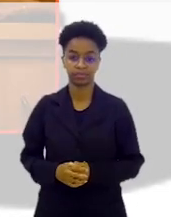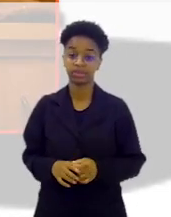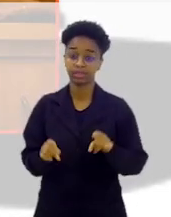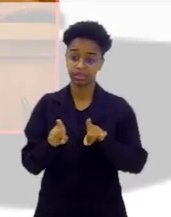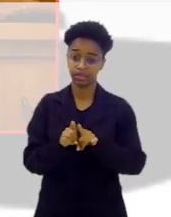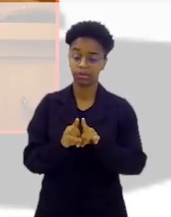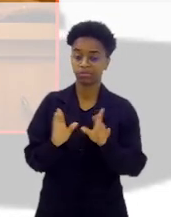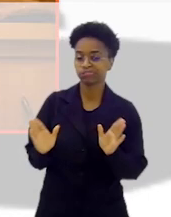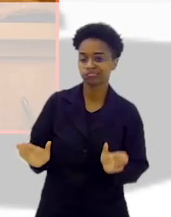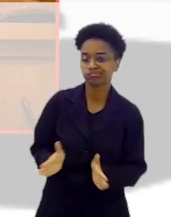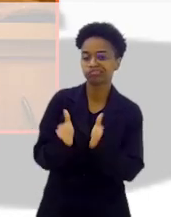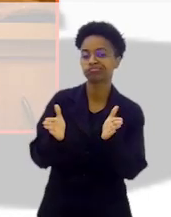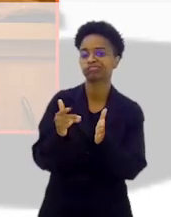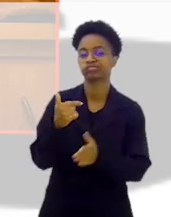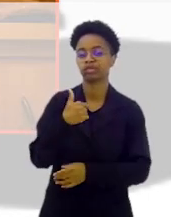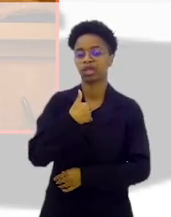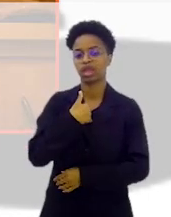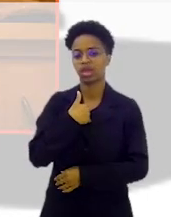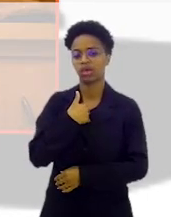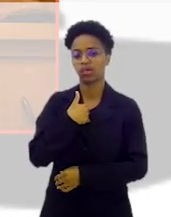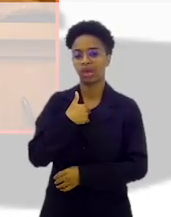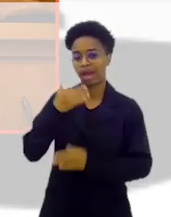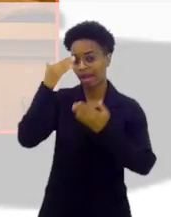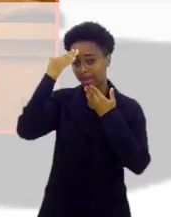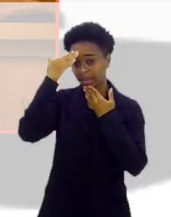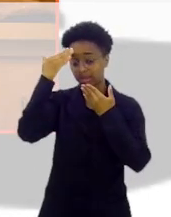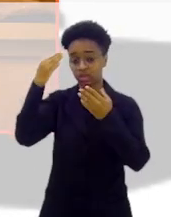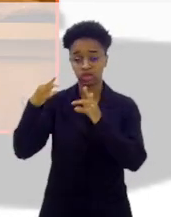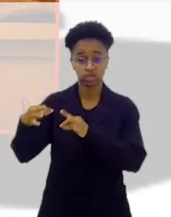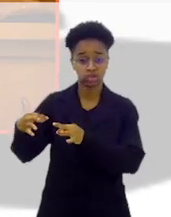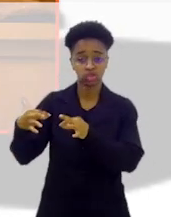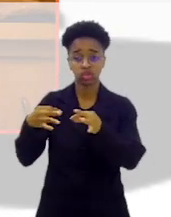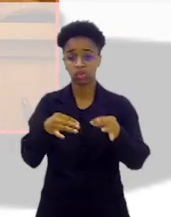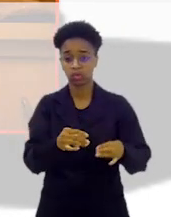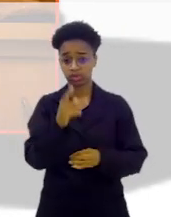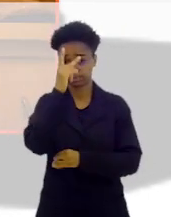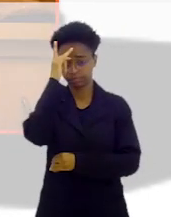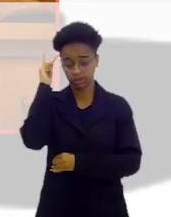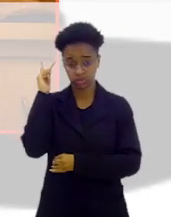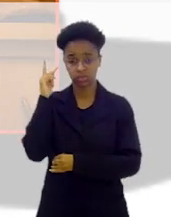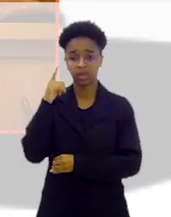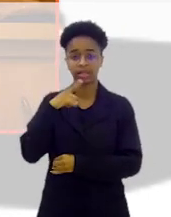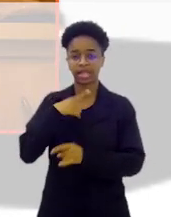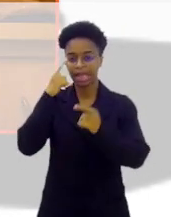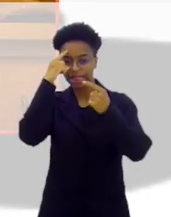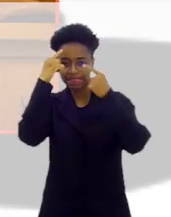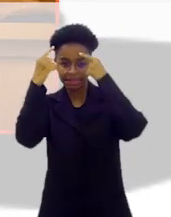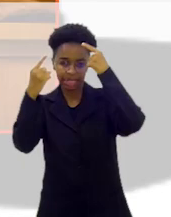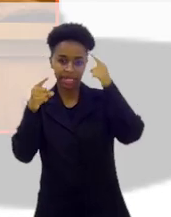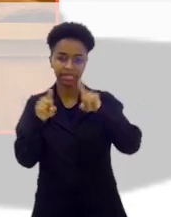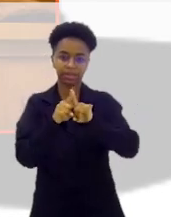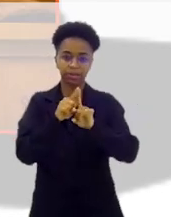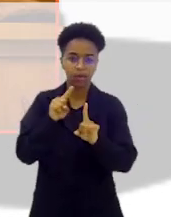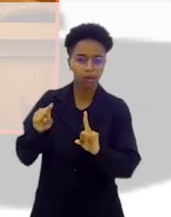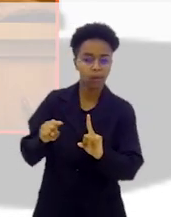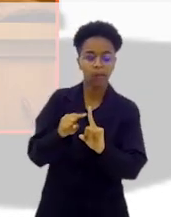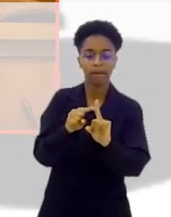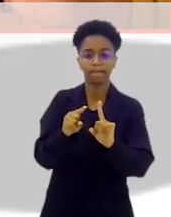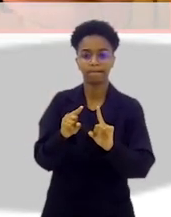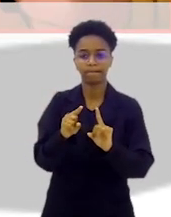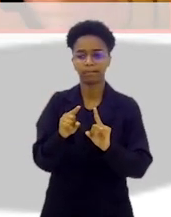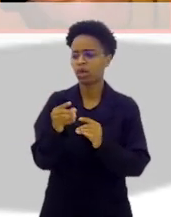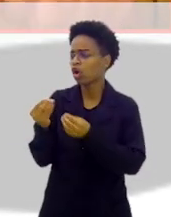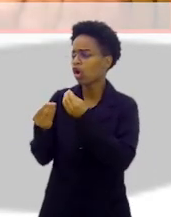E isso já me motiva muito para ser grato a todos aqueles que tiveram essa ideia e essa intenção.